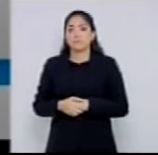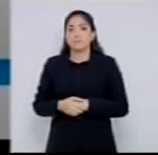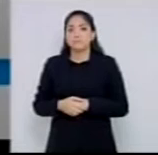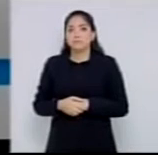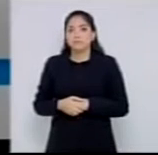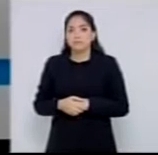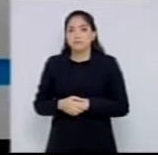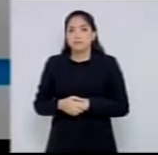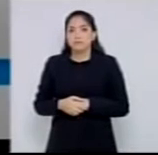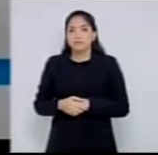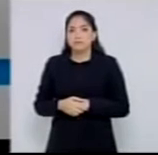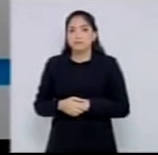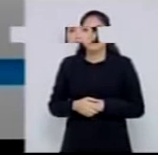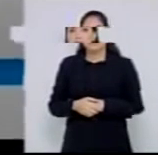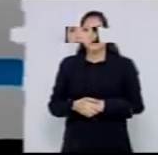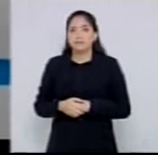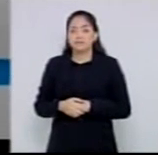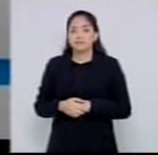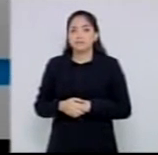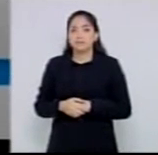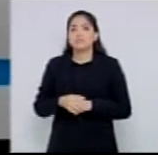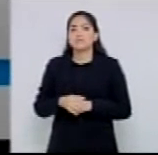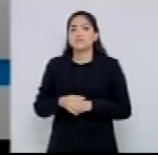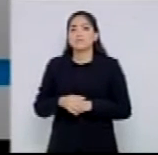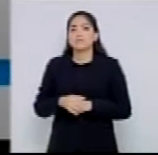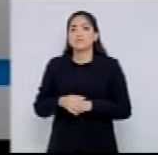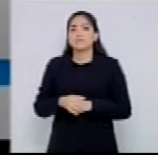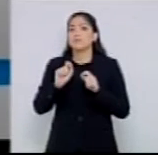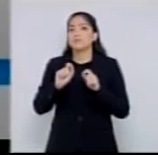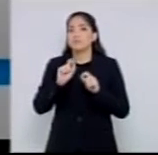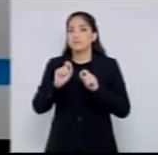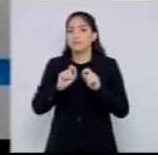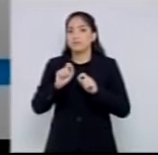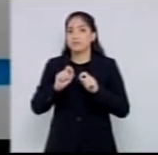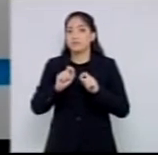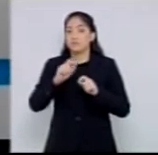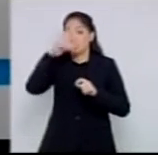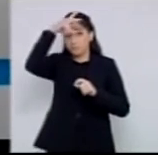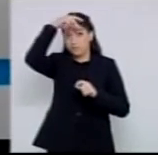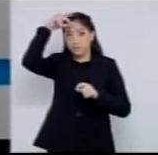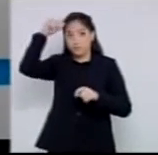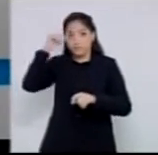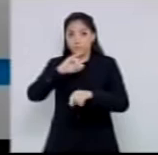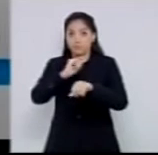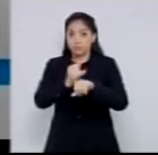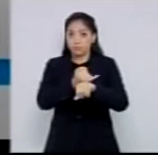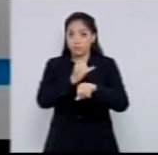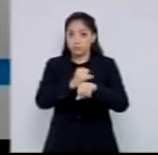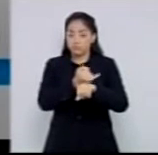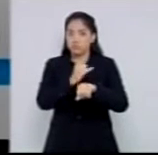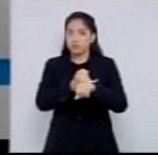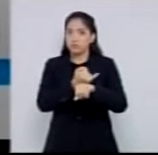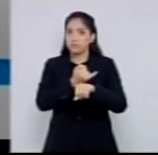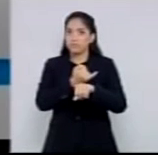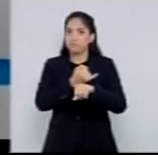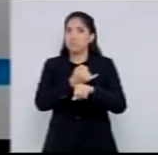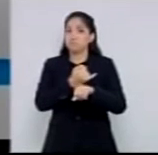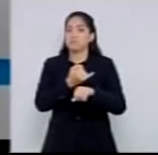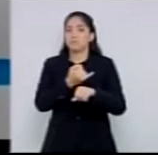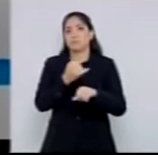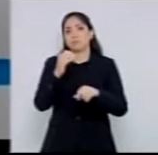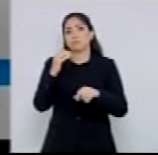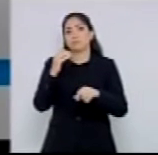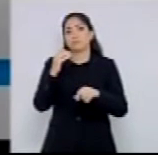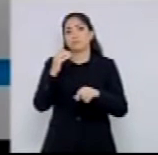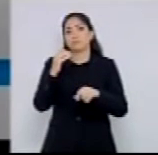aqui diz o ditado. O quê que eu fiz, deputado Dalmo? O prefeito de Joinville, até porque era a maior prefeitura, como isso era